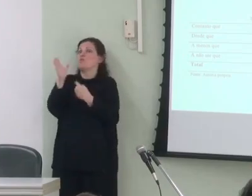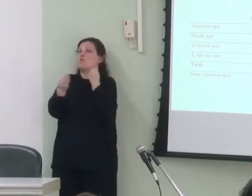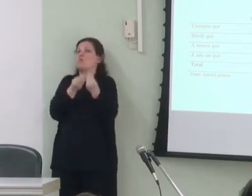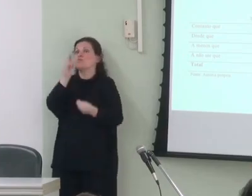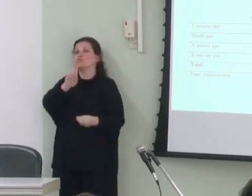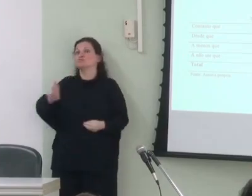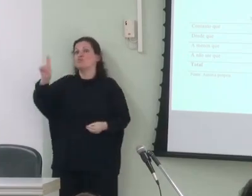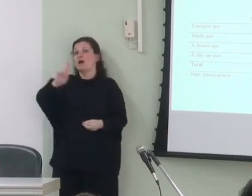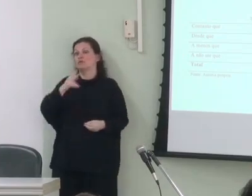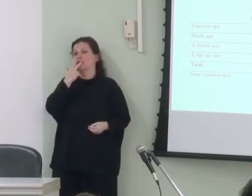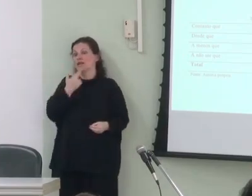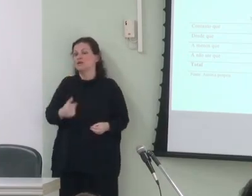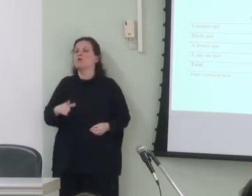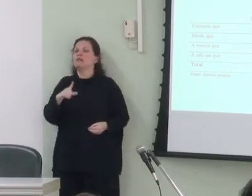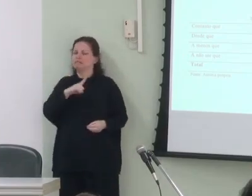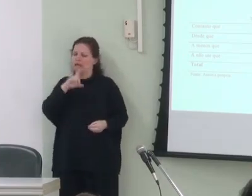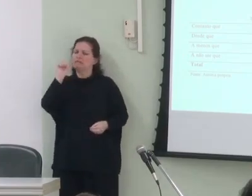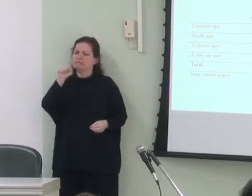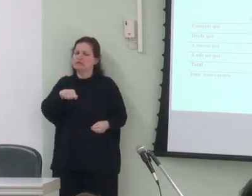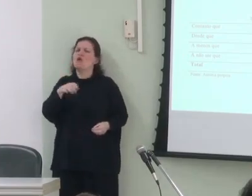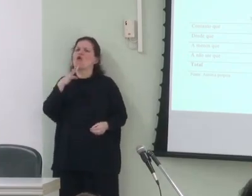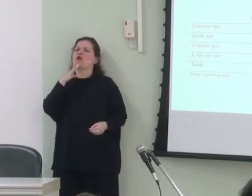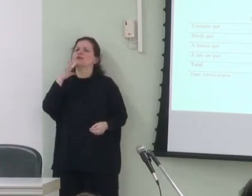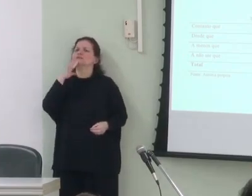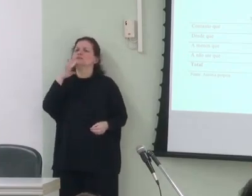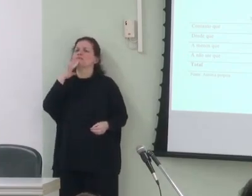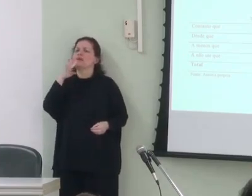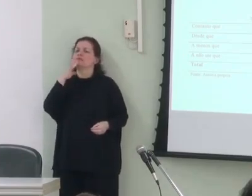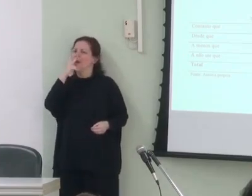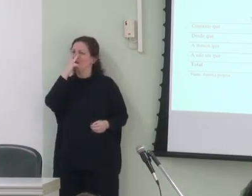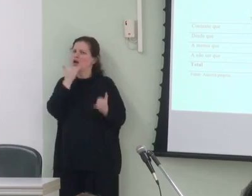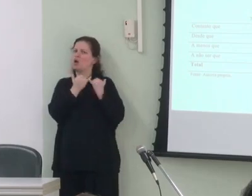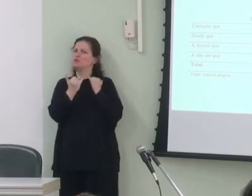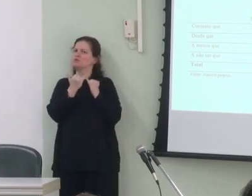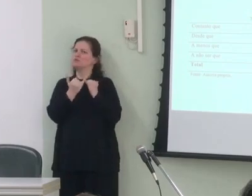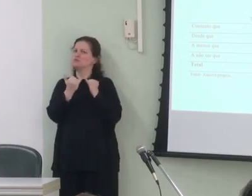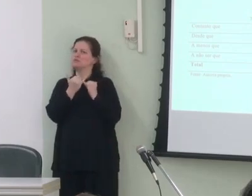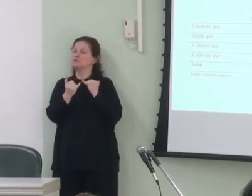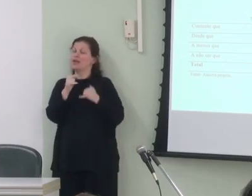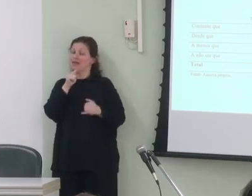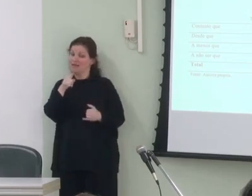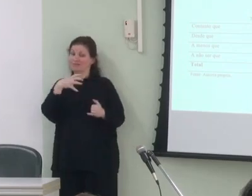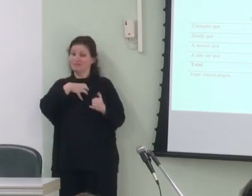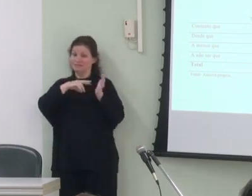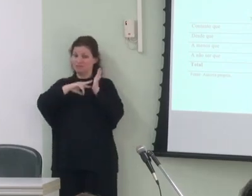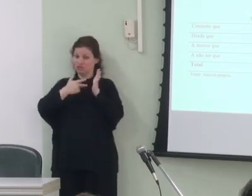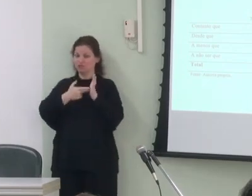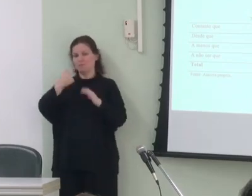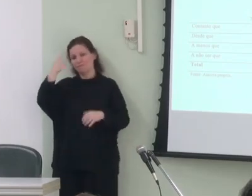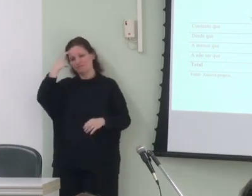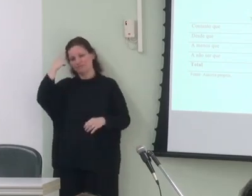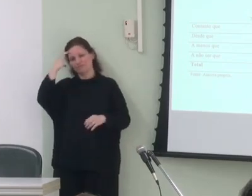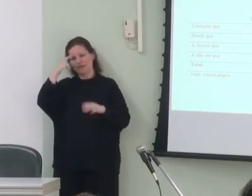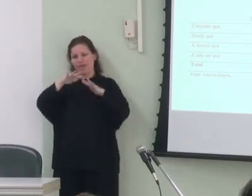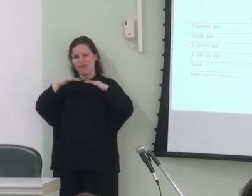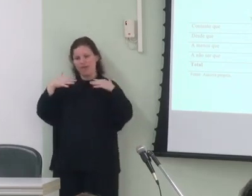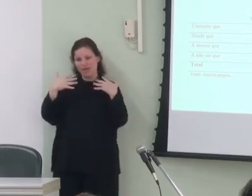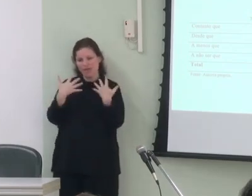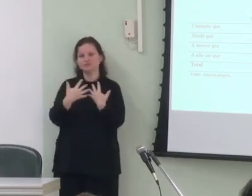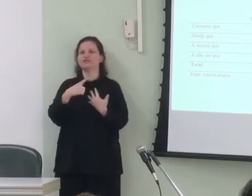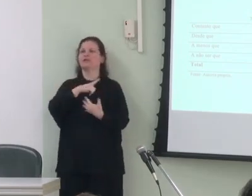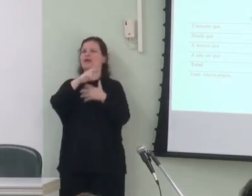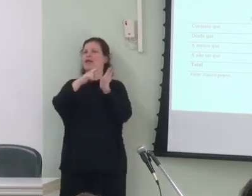usuários da língua tem sim conhecimento de sua semelhança nesse sentido considerando que a rede consiste numa